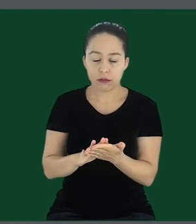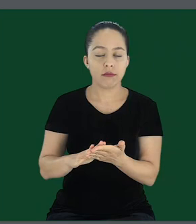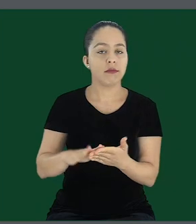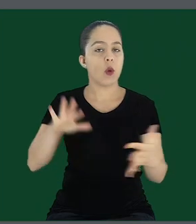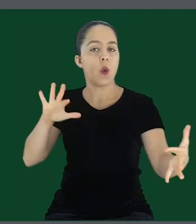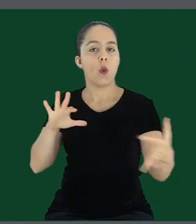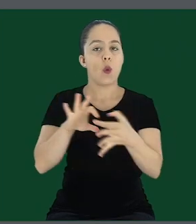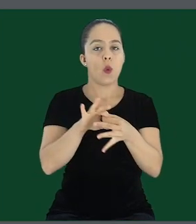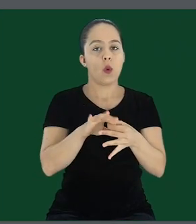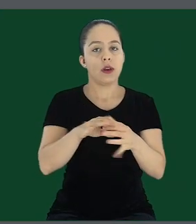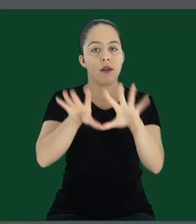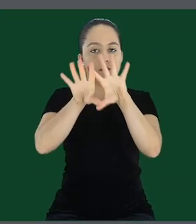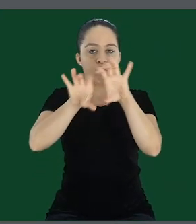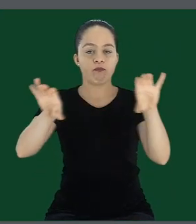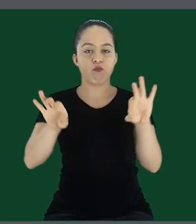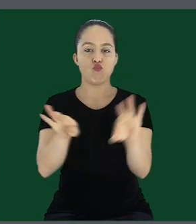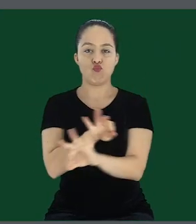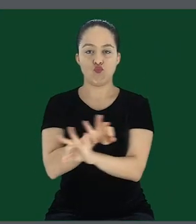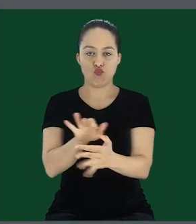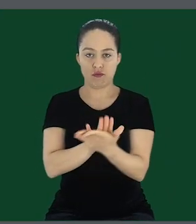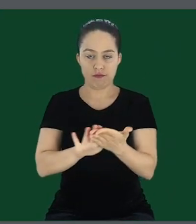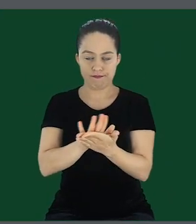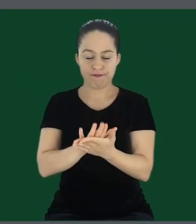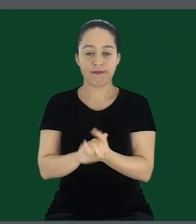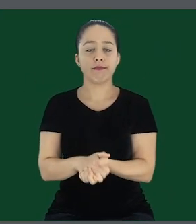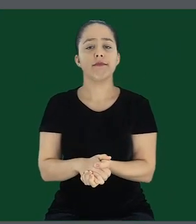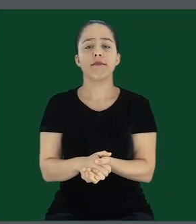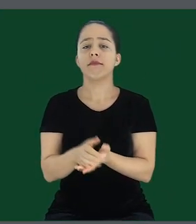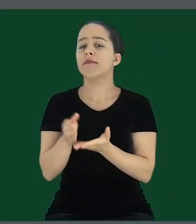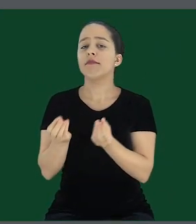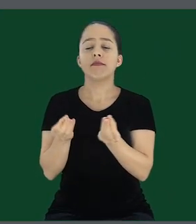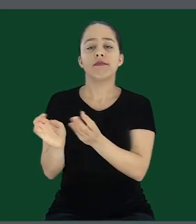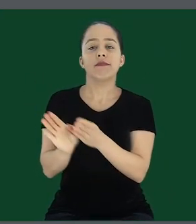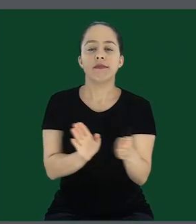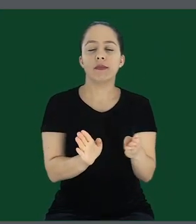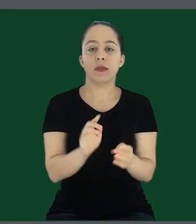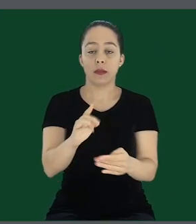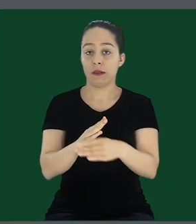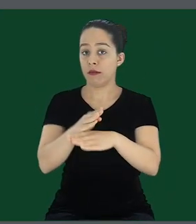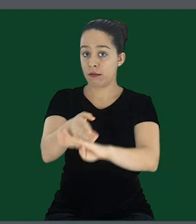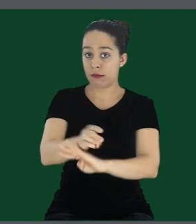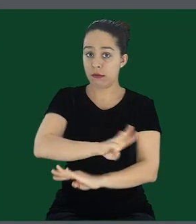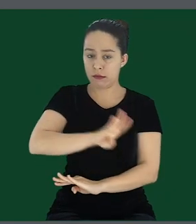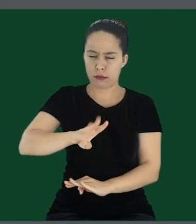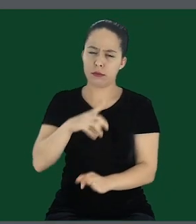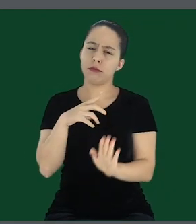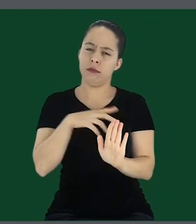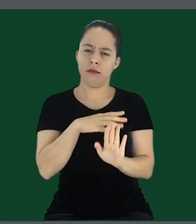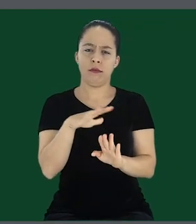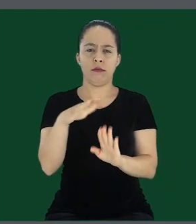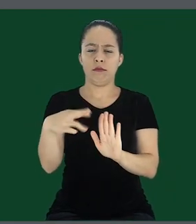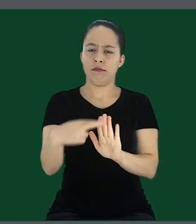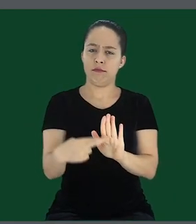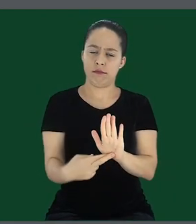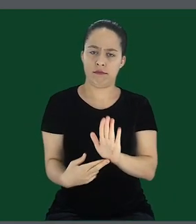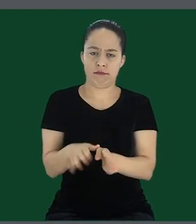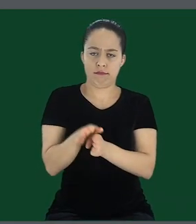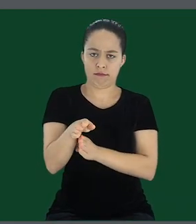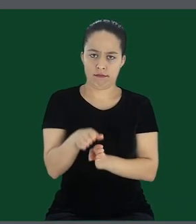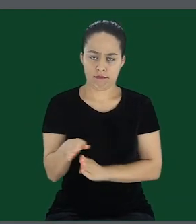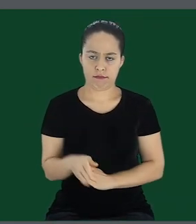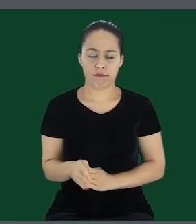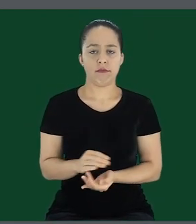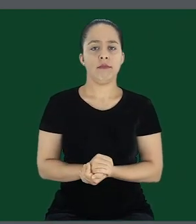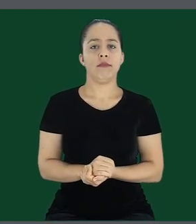Aqui os passos a serem seguidos são, você vai precisar acessar o endereço, tem o link aqui no tutorial. Vai realizar a